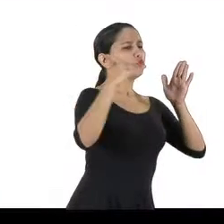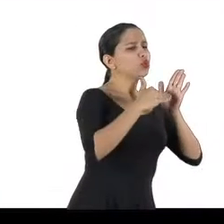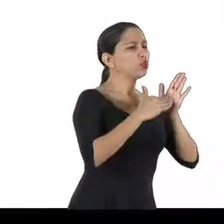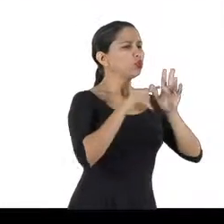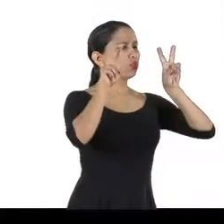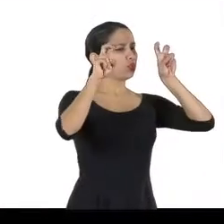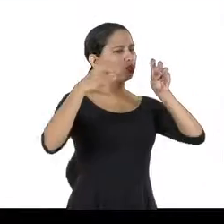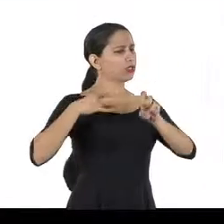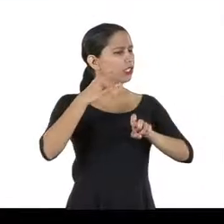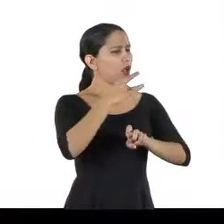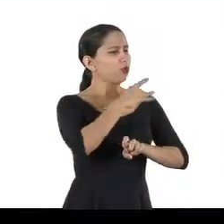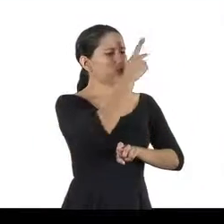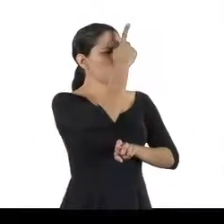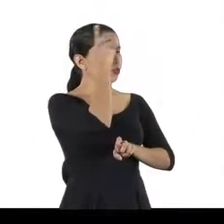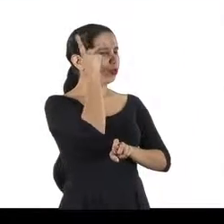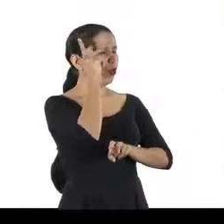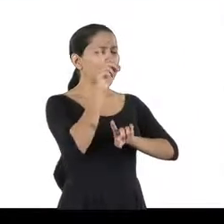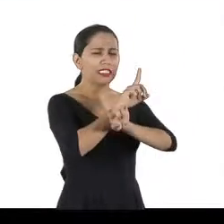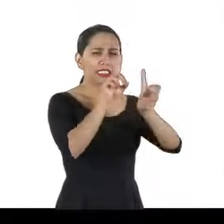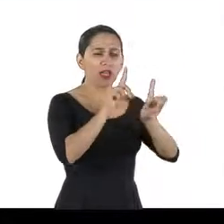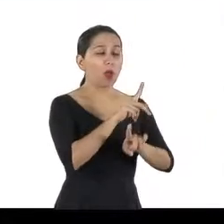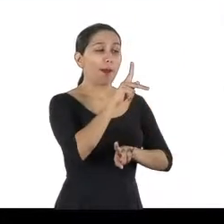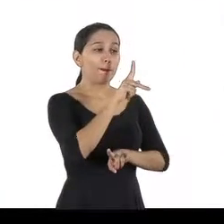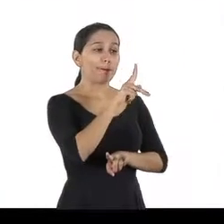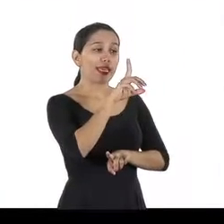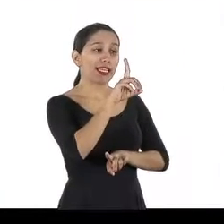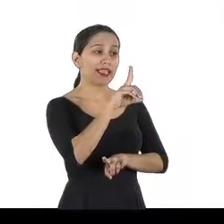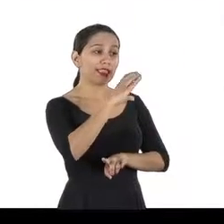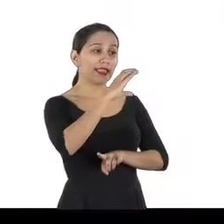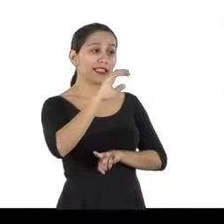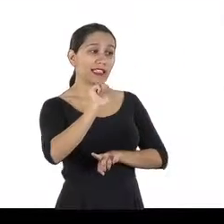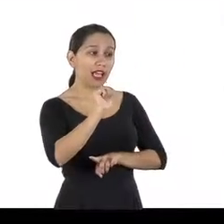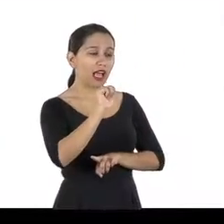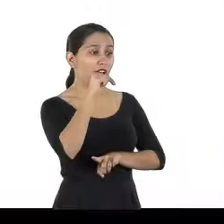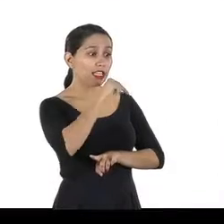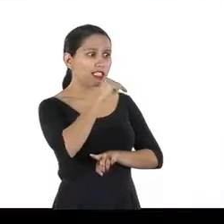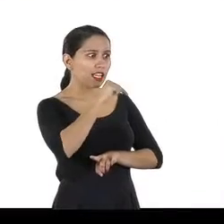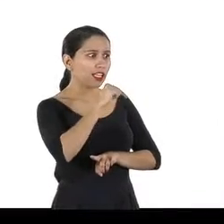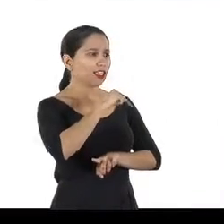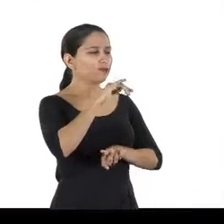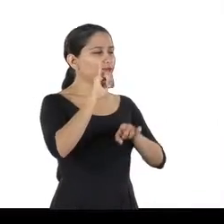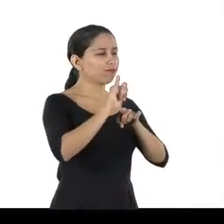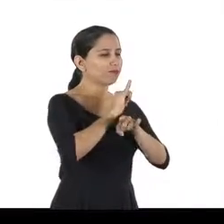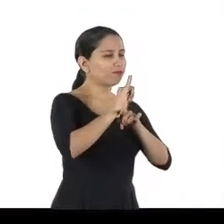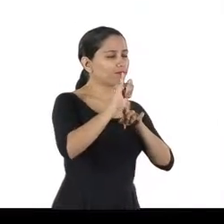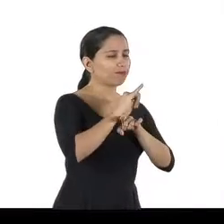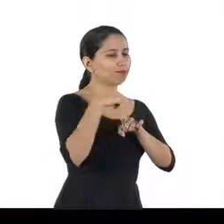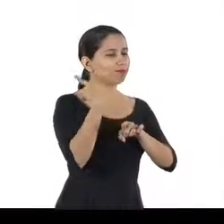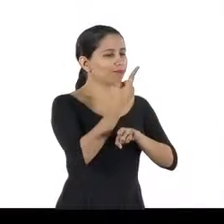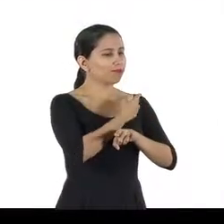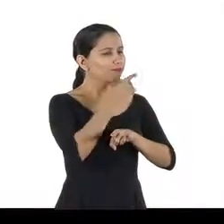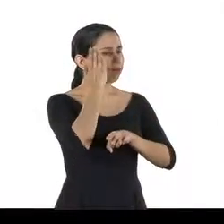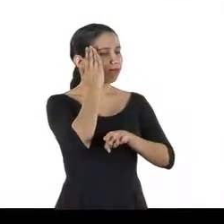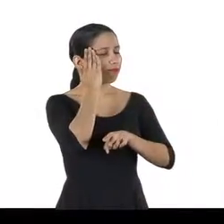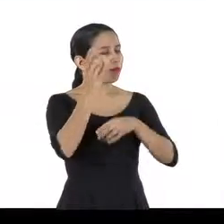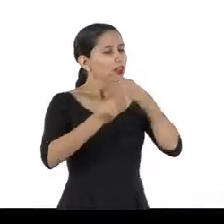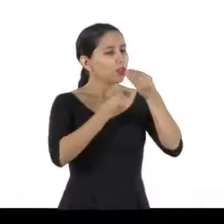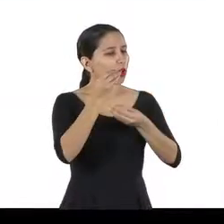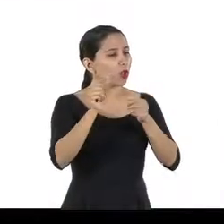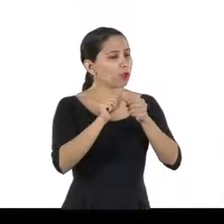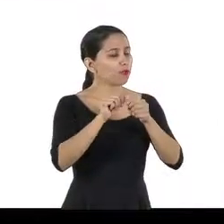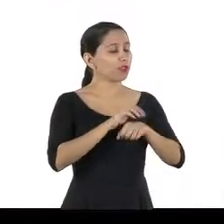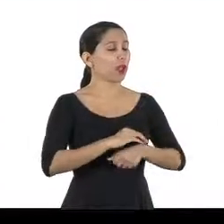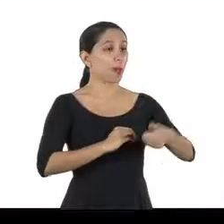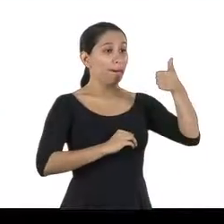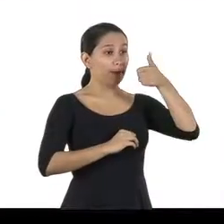pessoas. E o PDCA é uma ferramenta muito importante para a melhoria contínua. E dentro dessa ferramenta nós temos quatro etapas. A